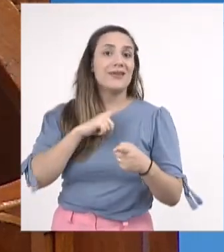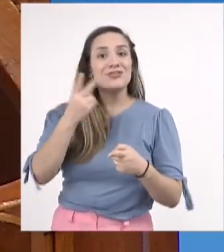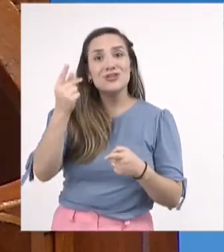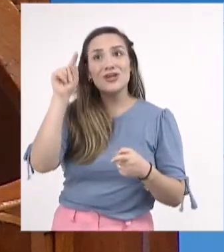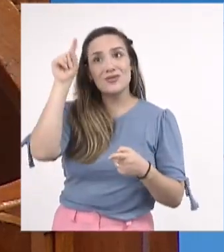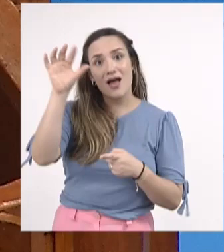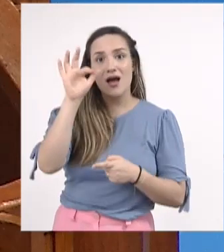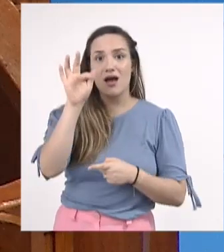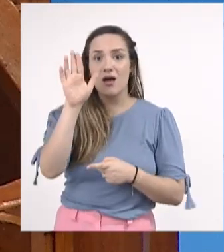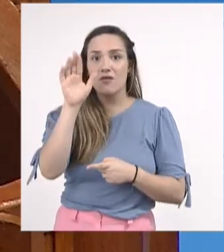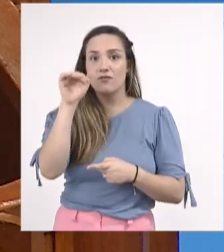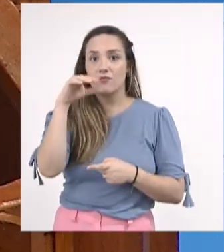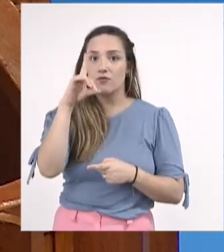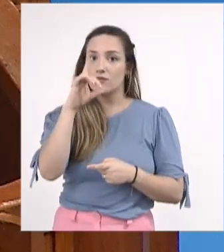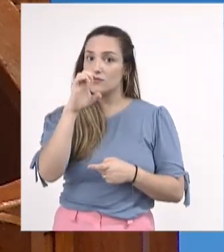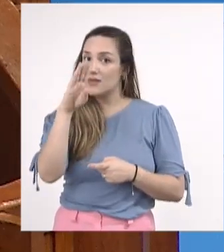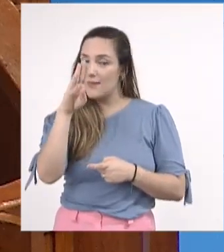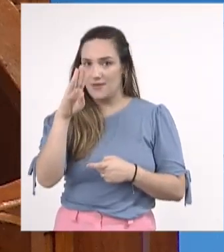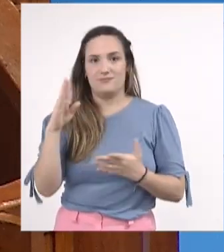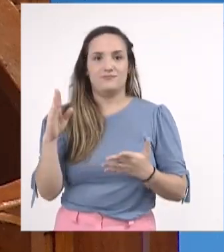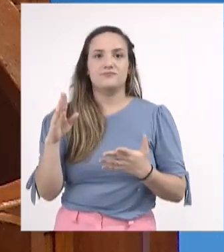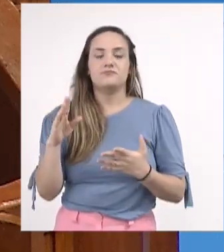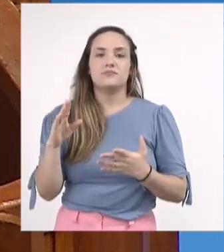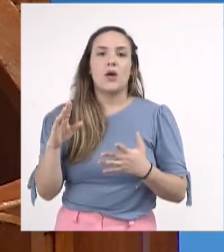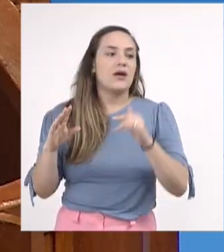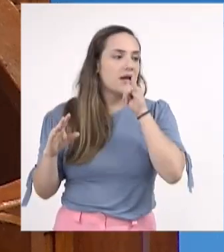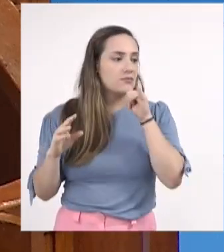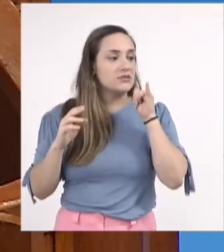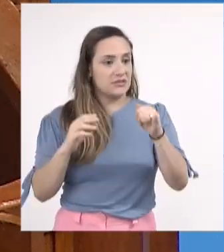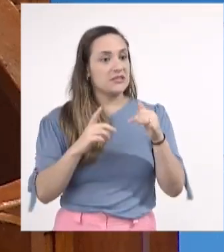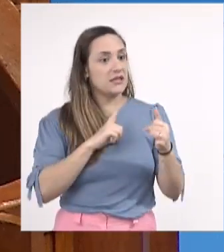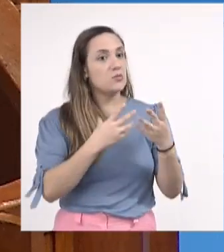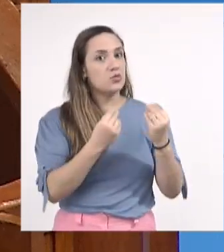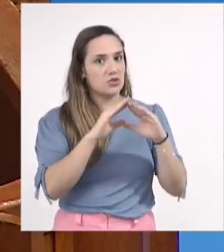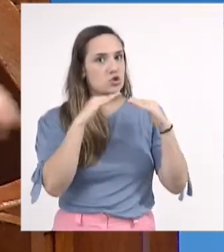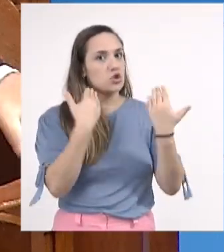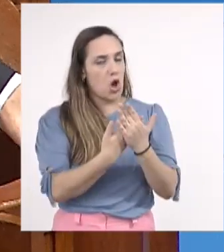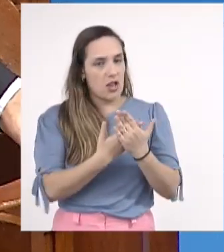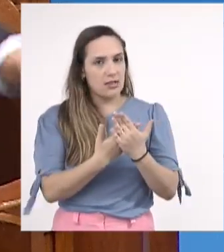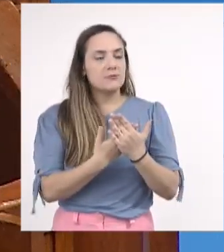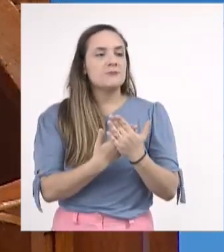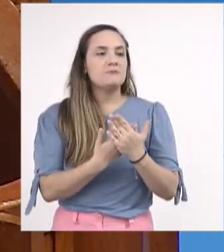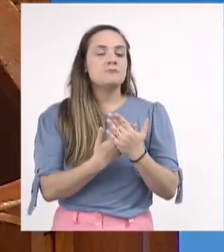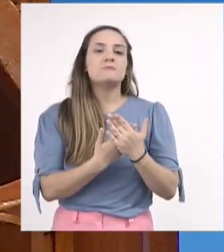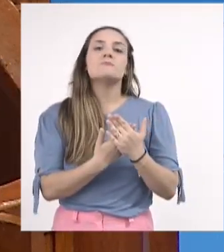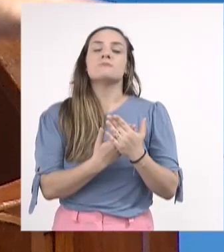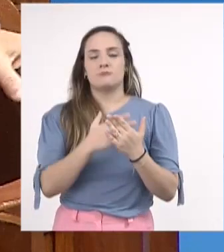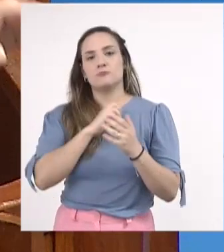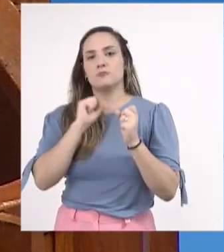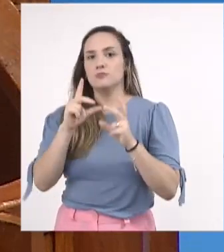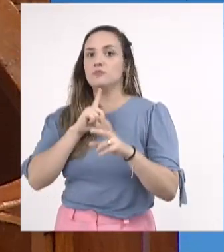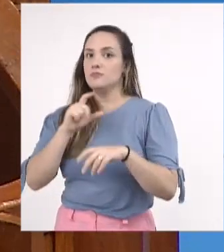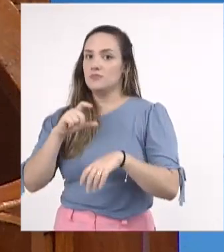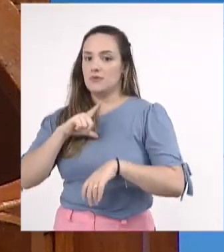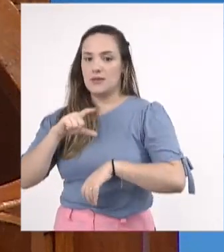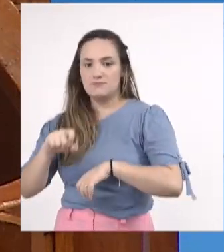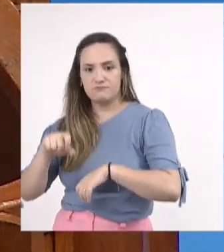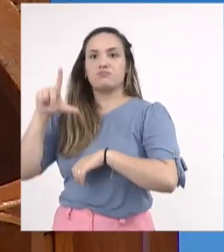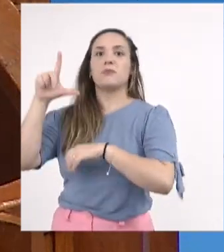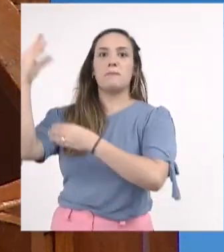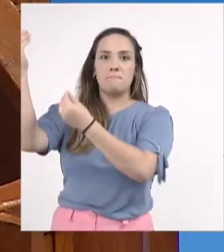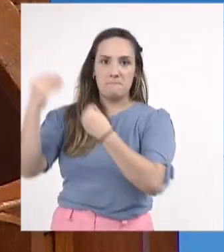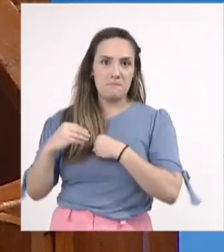da educação, eles são repassados de acordo com o número de alunos. Nós vimos aí no passado, quando era a